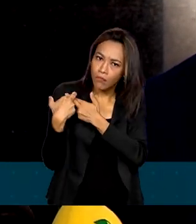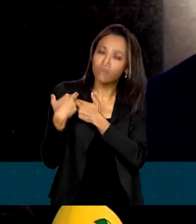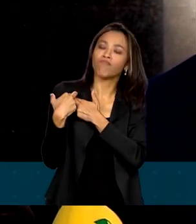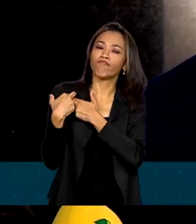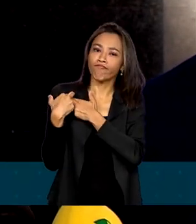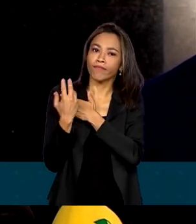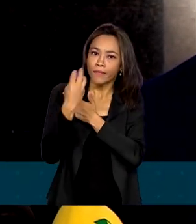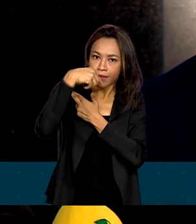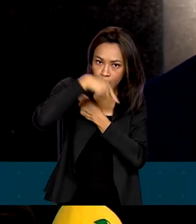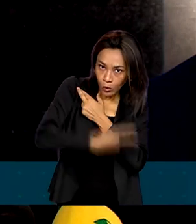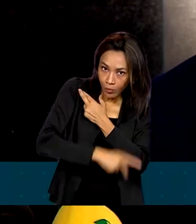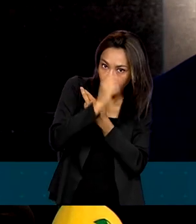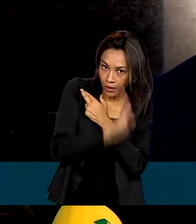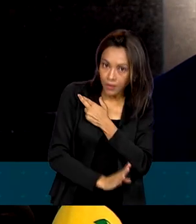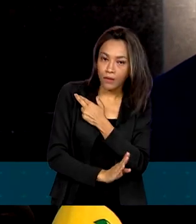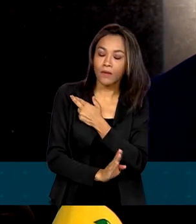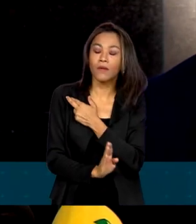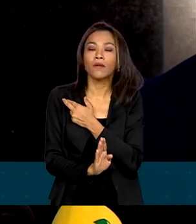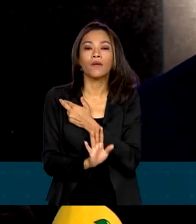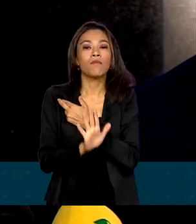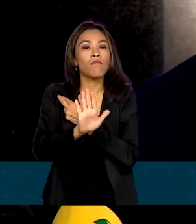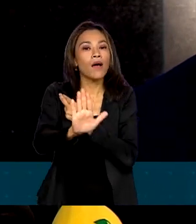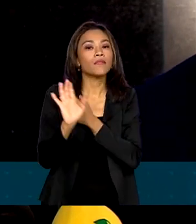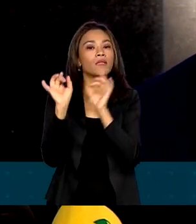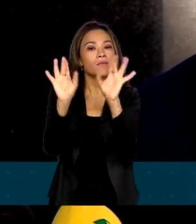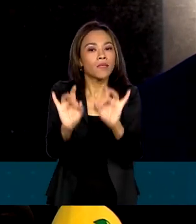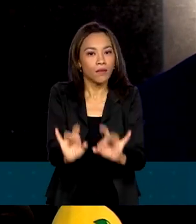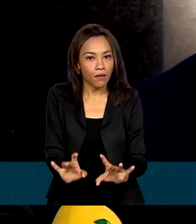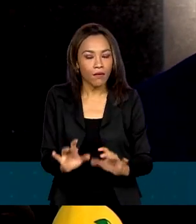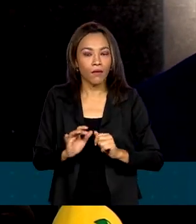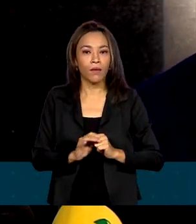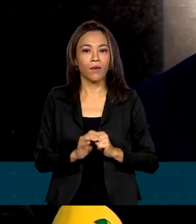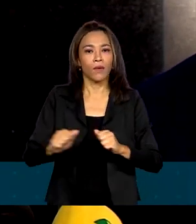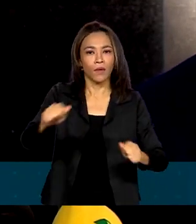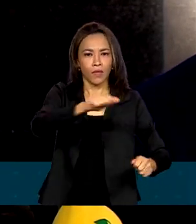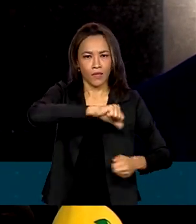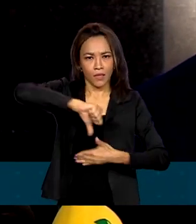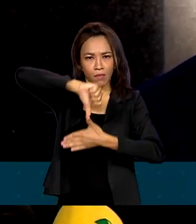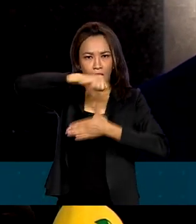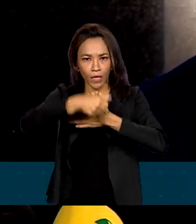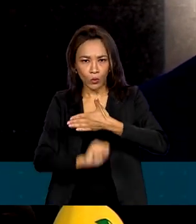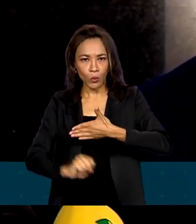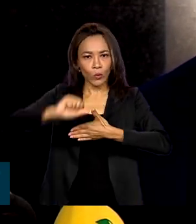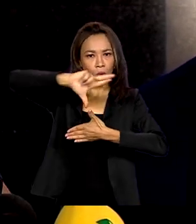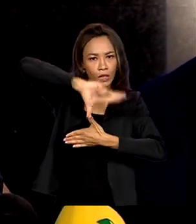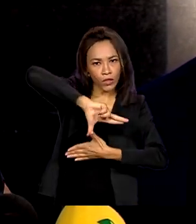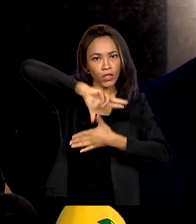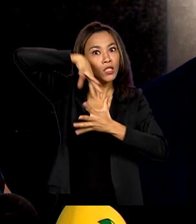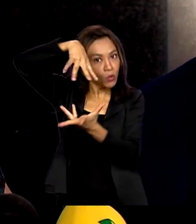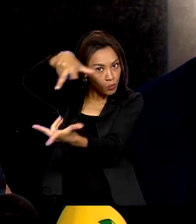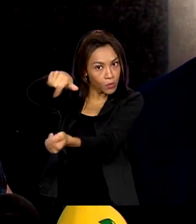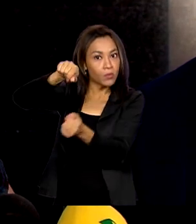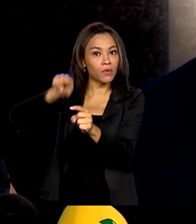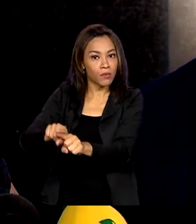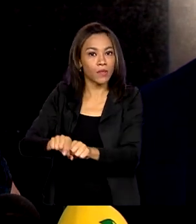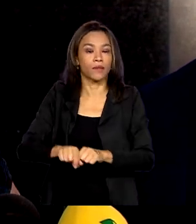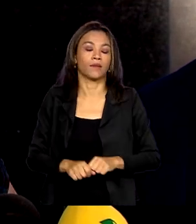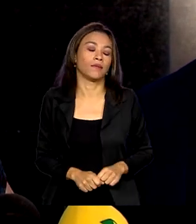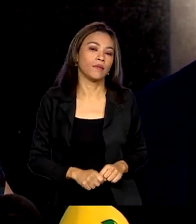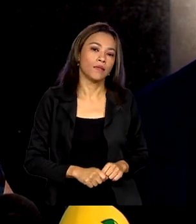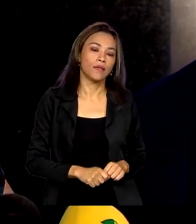tanto internamente do Brasil, mas especialmente na América do Sul, América Latina e também mundo, mundialmente,